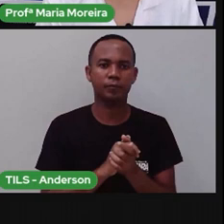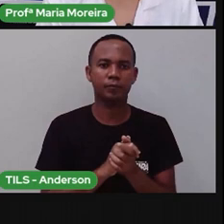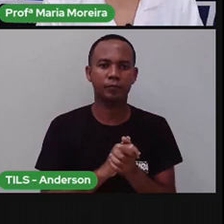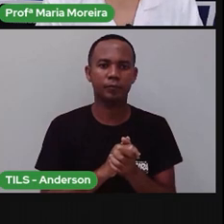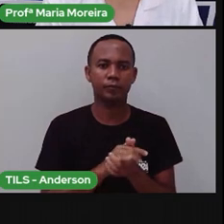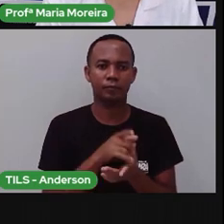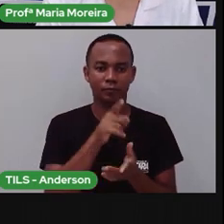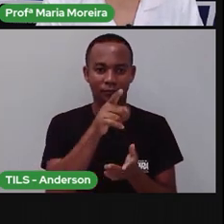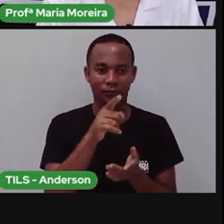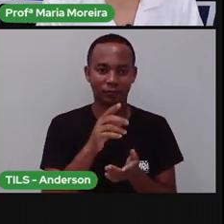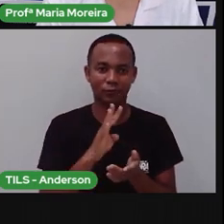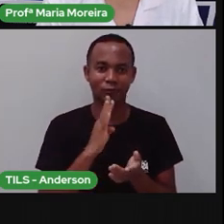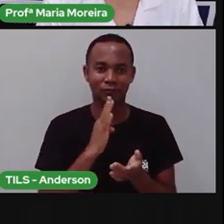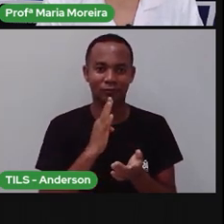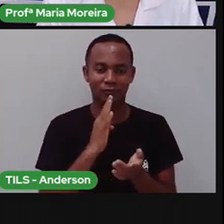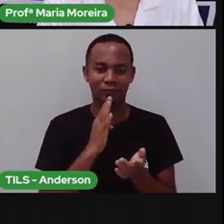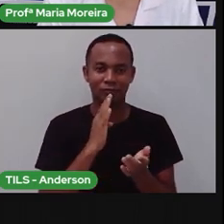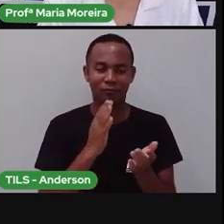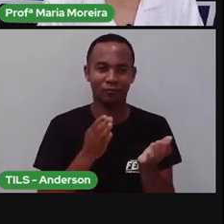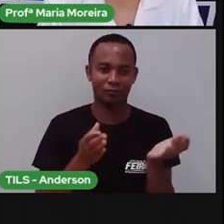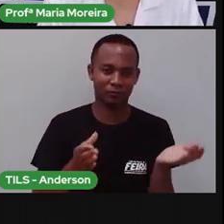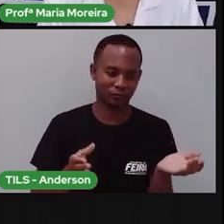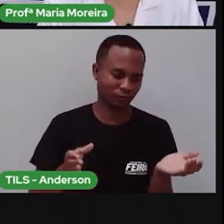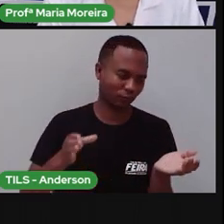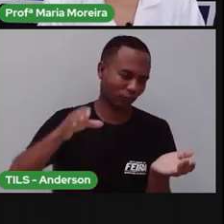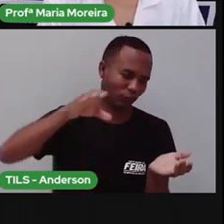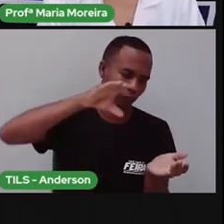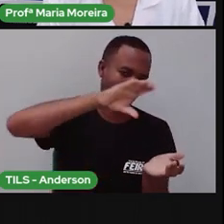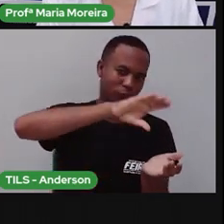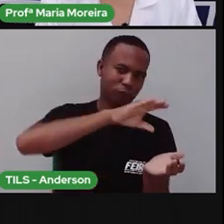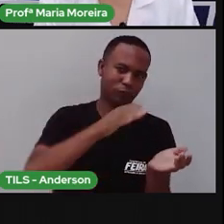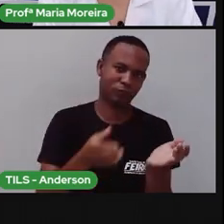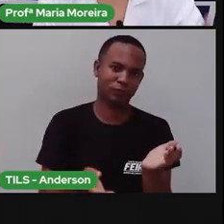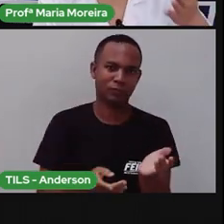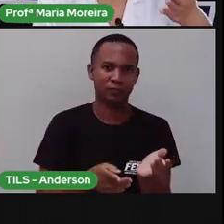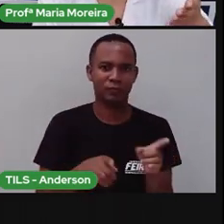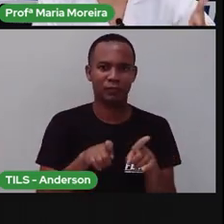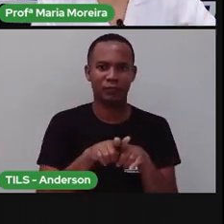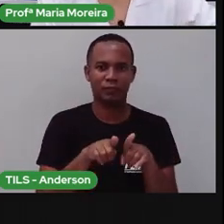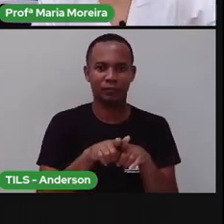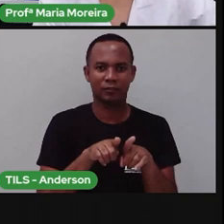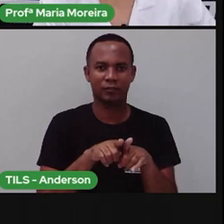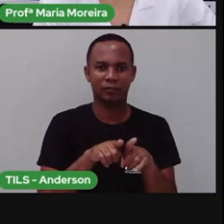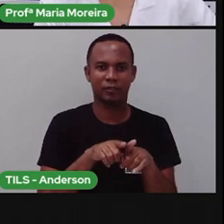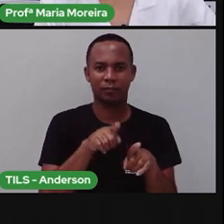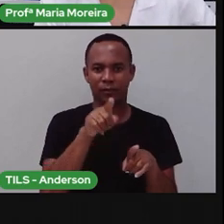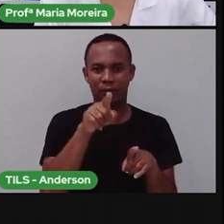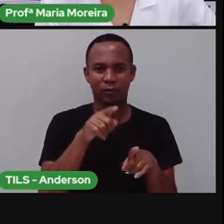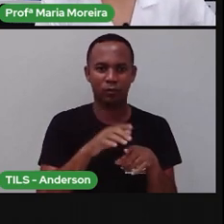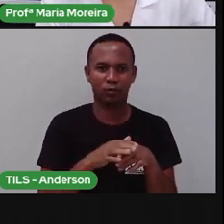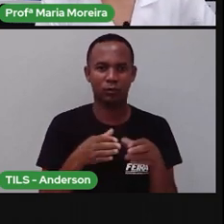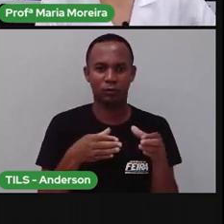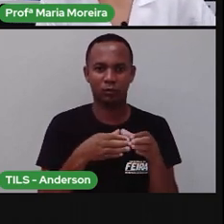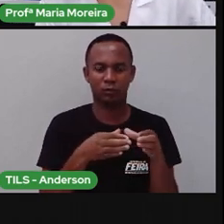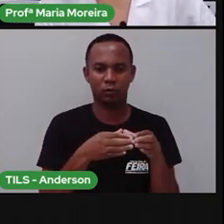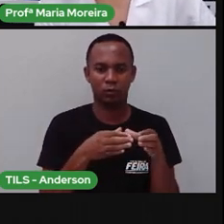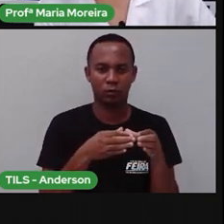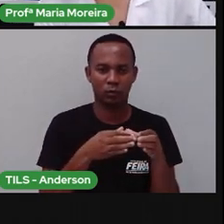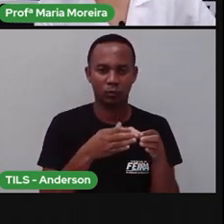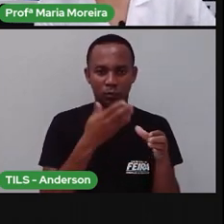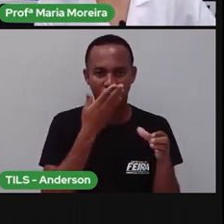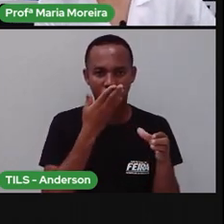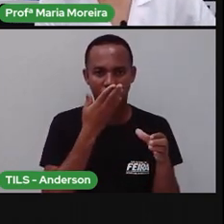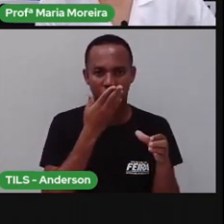O batismo, né? Aí, uma igreja católica. E aí, tem um evento, né? Que é um evento